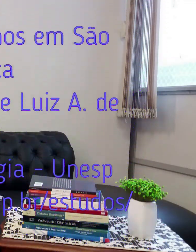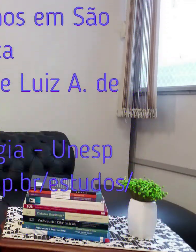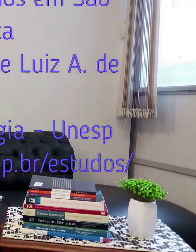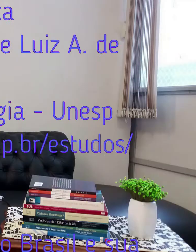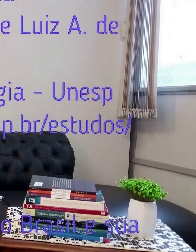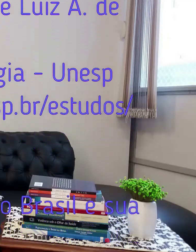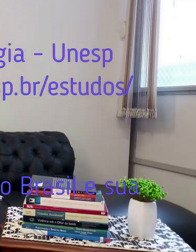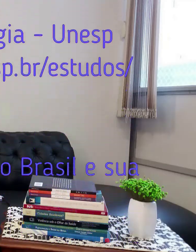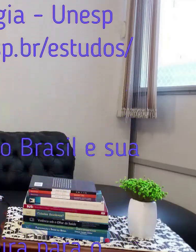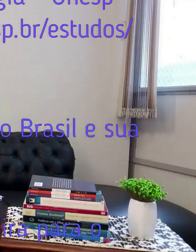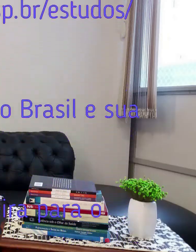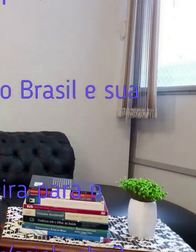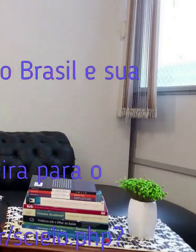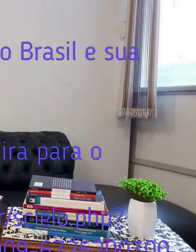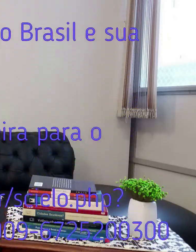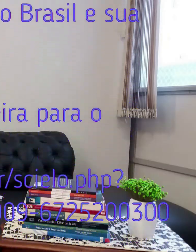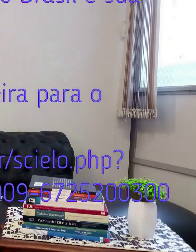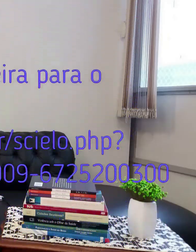Tchau,